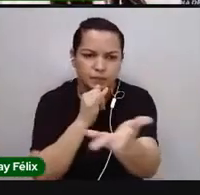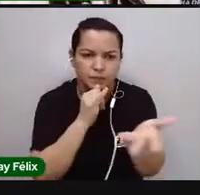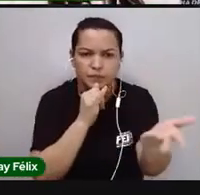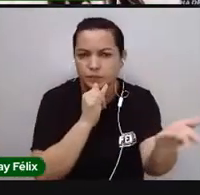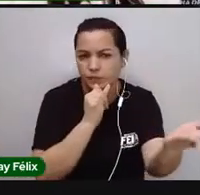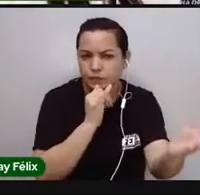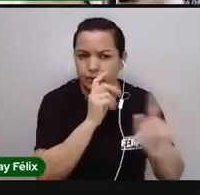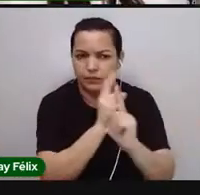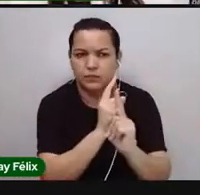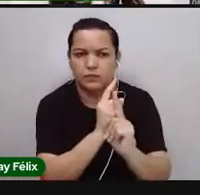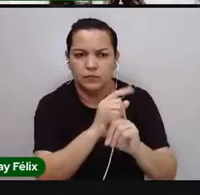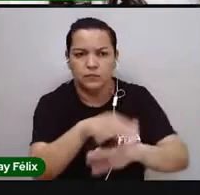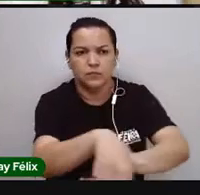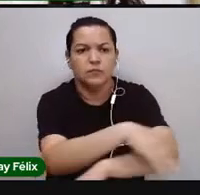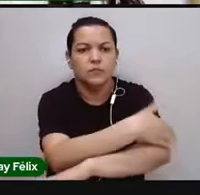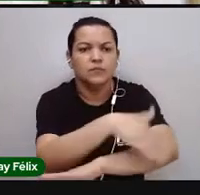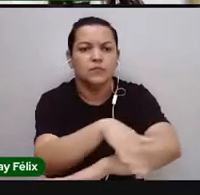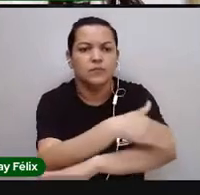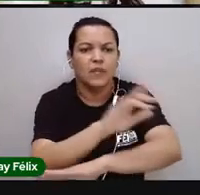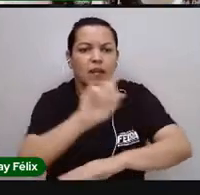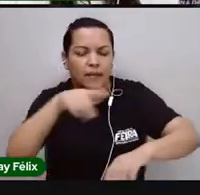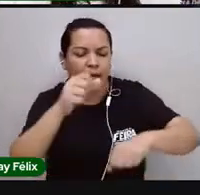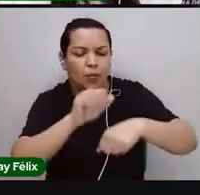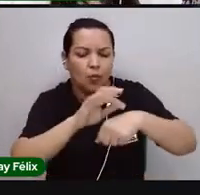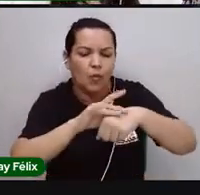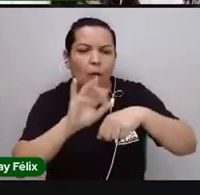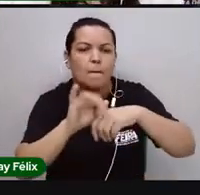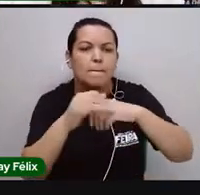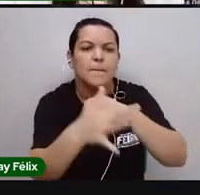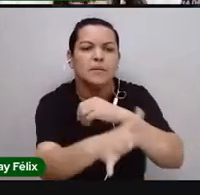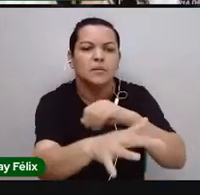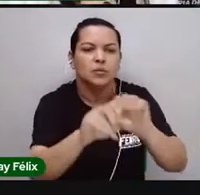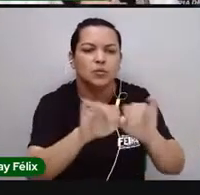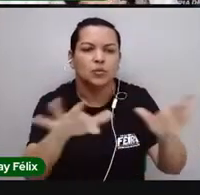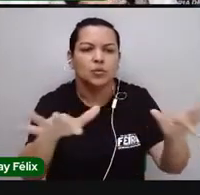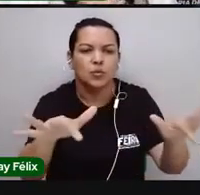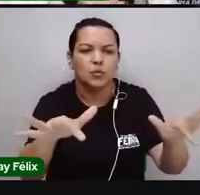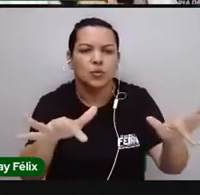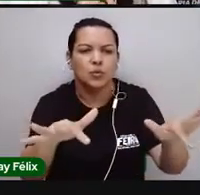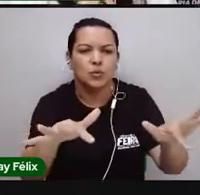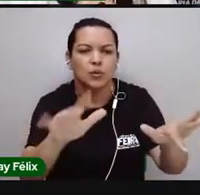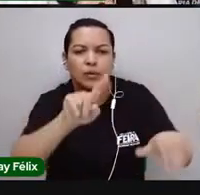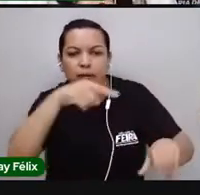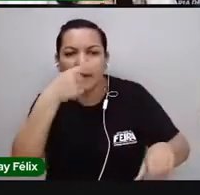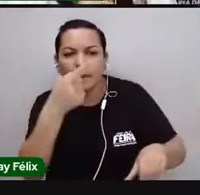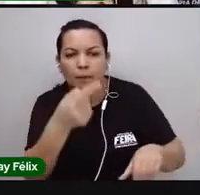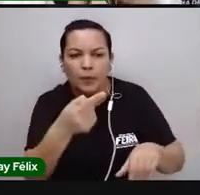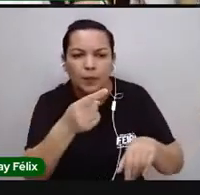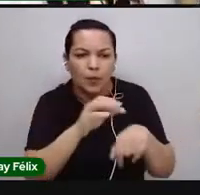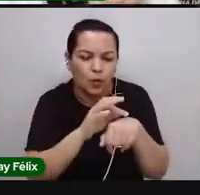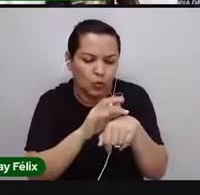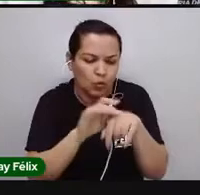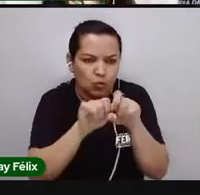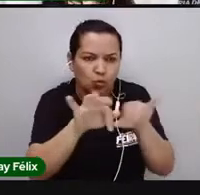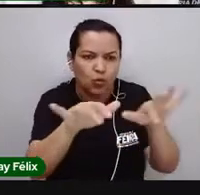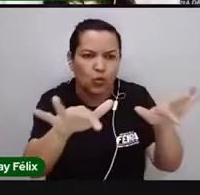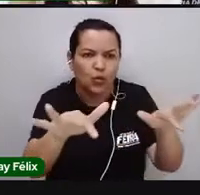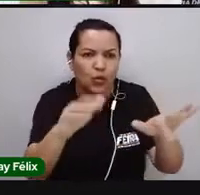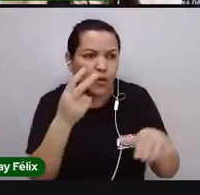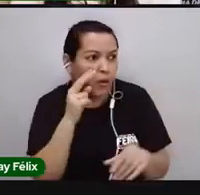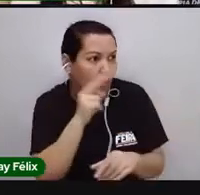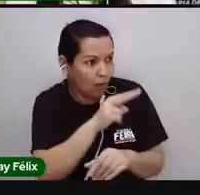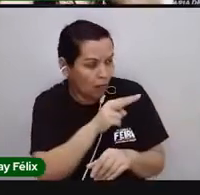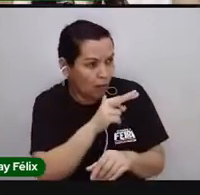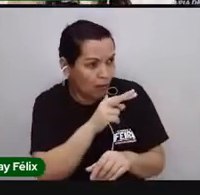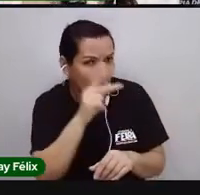encontrarem na rua pós pandemia, se Deus quiser. Pós pandemia, o vai acontecer? Olha aquela dali,